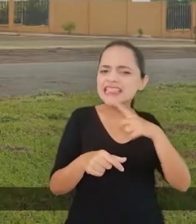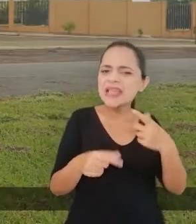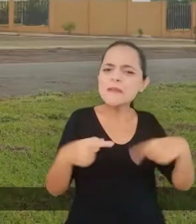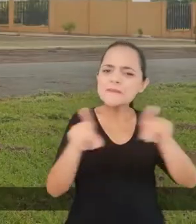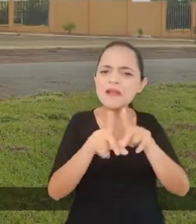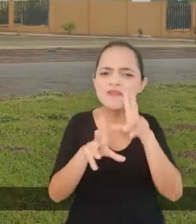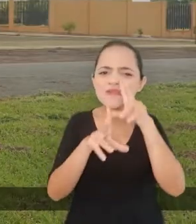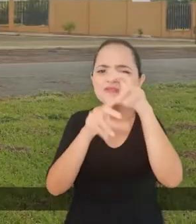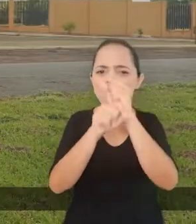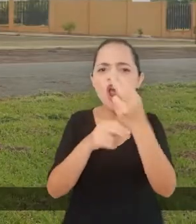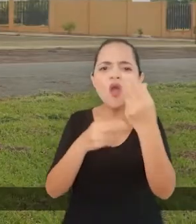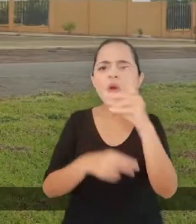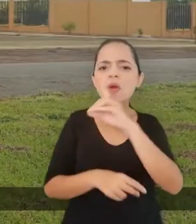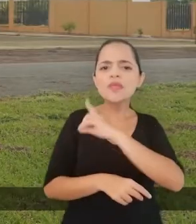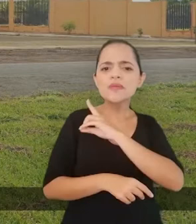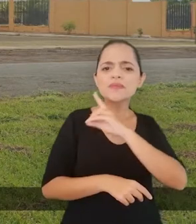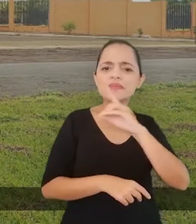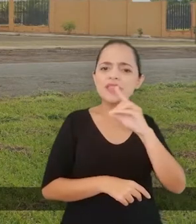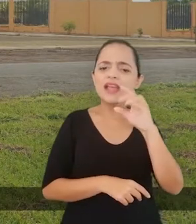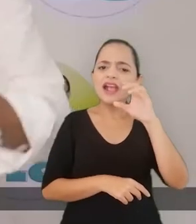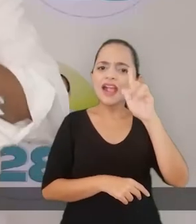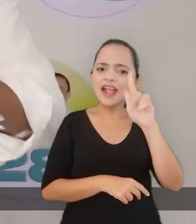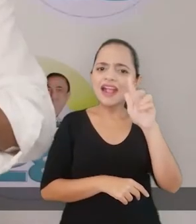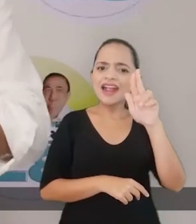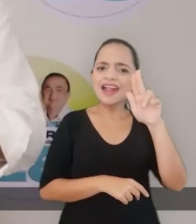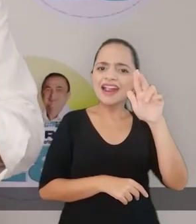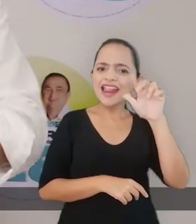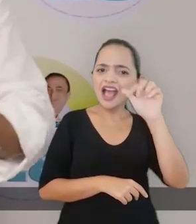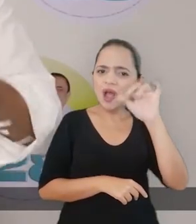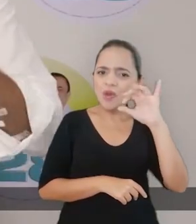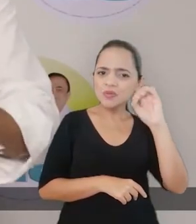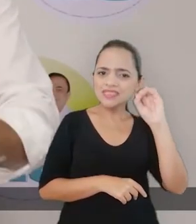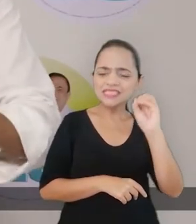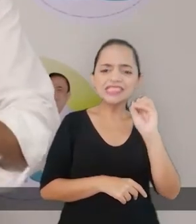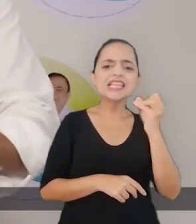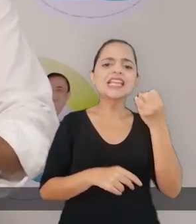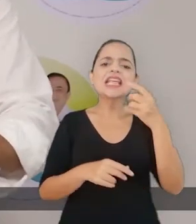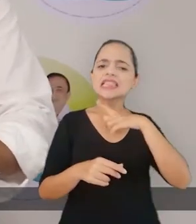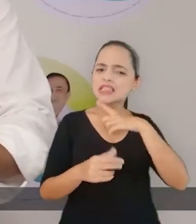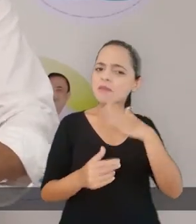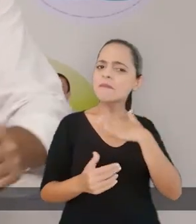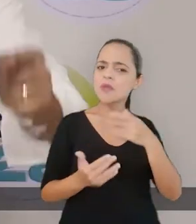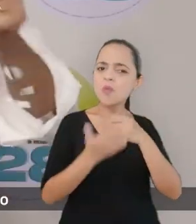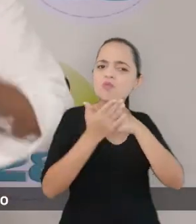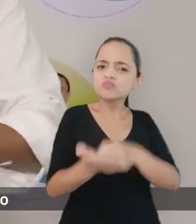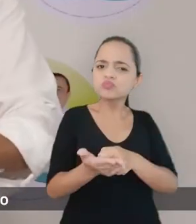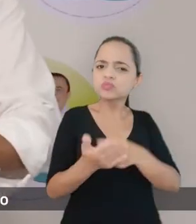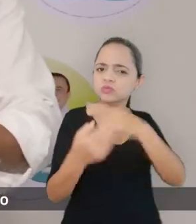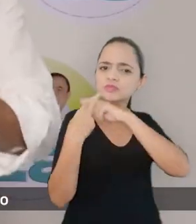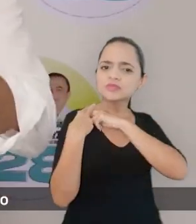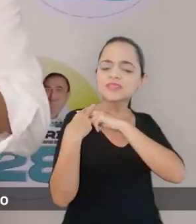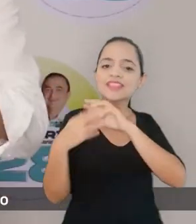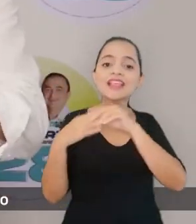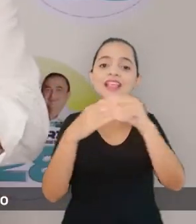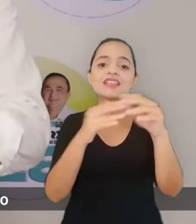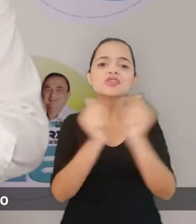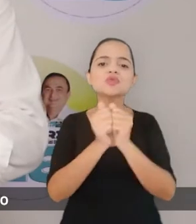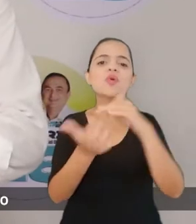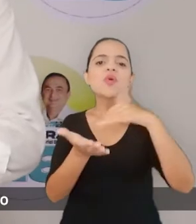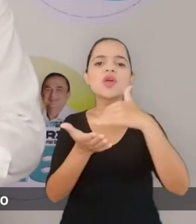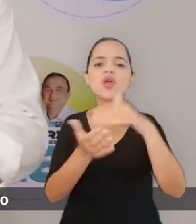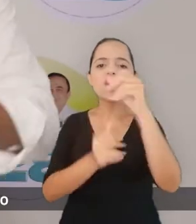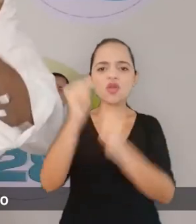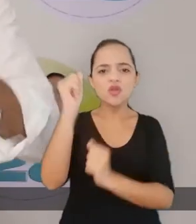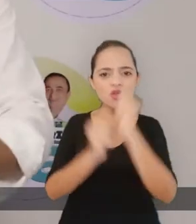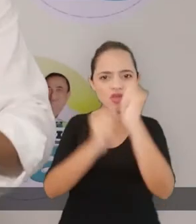fortes com a do deputado Glauchim da Focus. Tenho o meu compromisso, a minha responsabilidade de trazer para cá, junto à Secretaria de